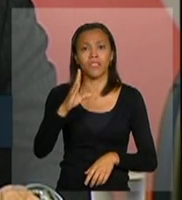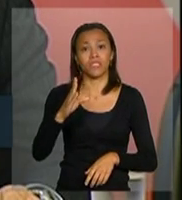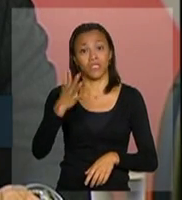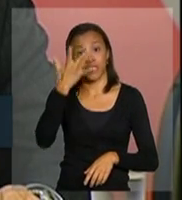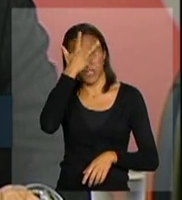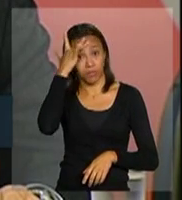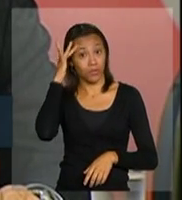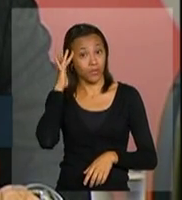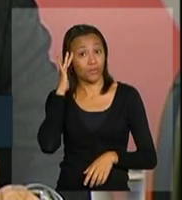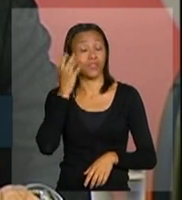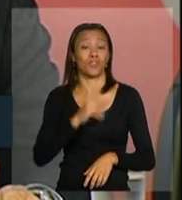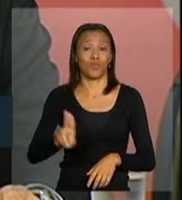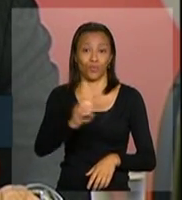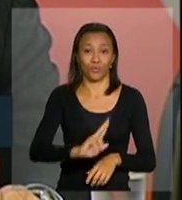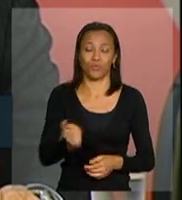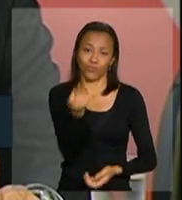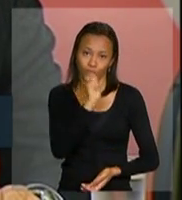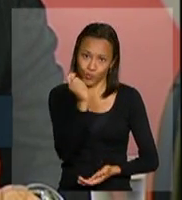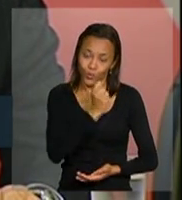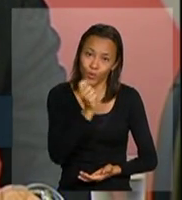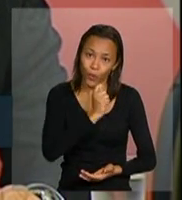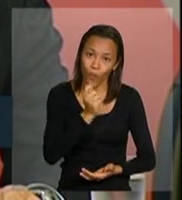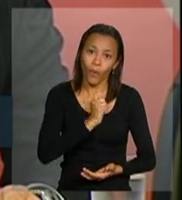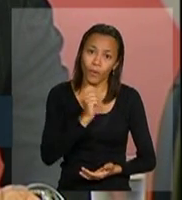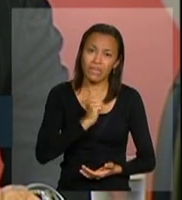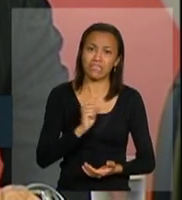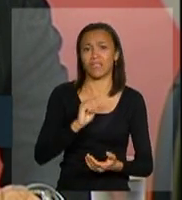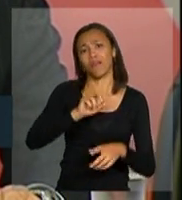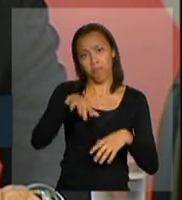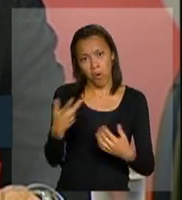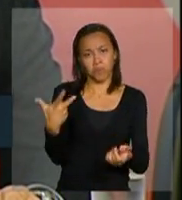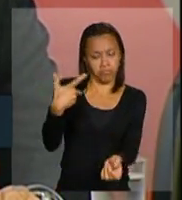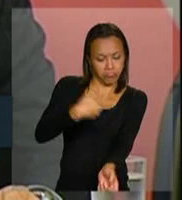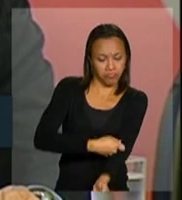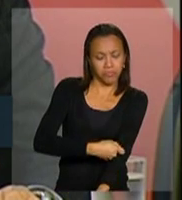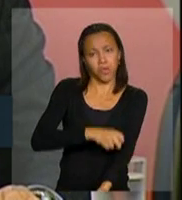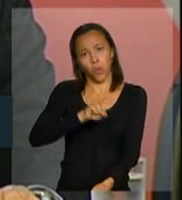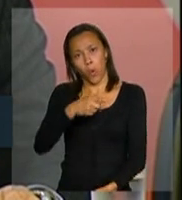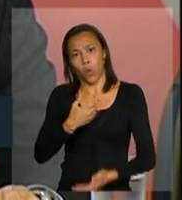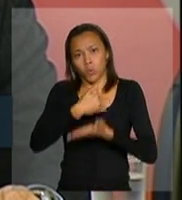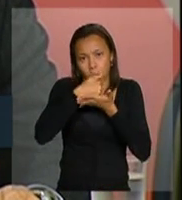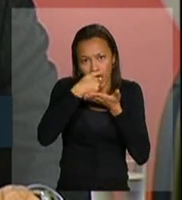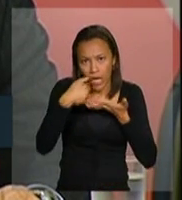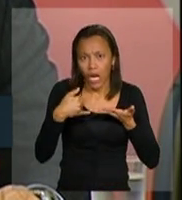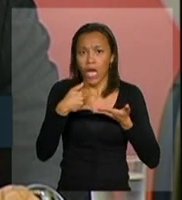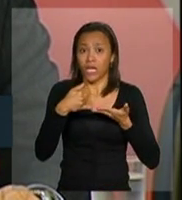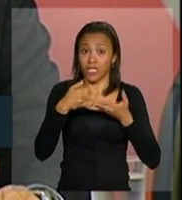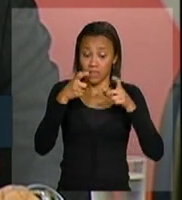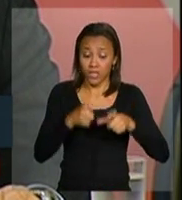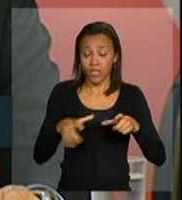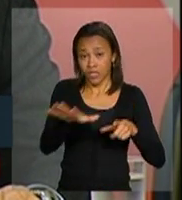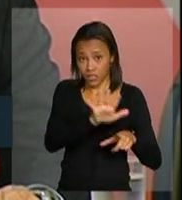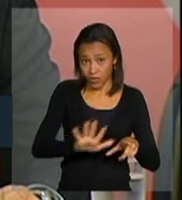com dependência química, usuários de drogas, tanto as injetáveis quanto o crack nessas regiões,